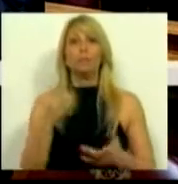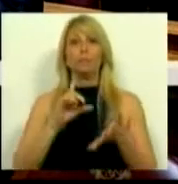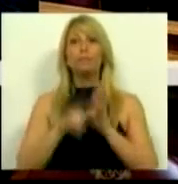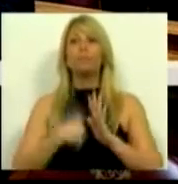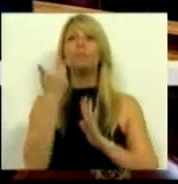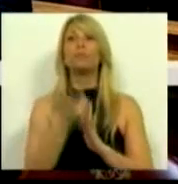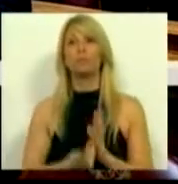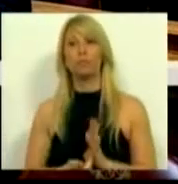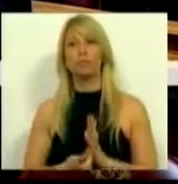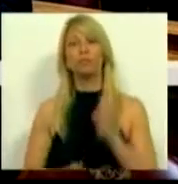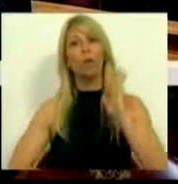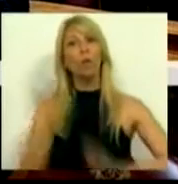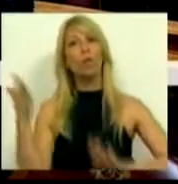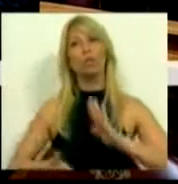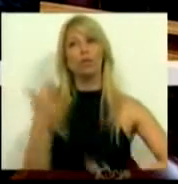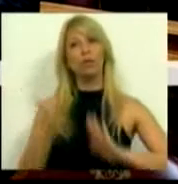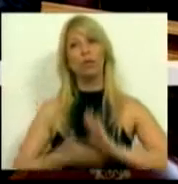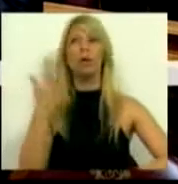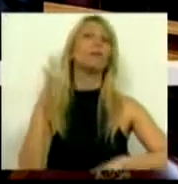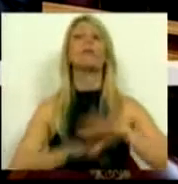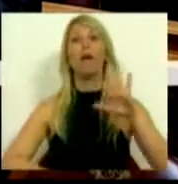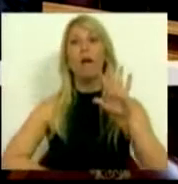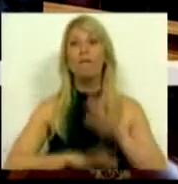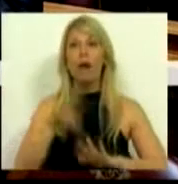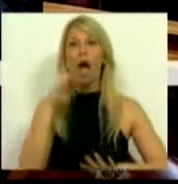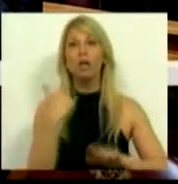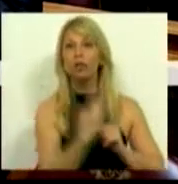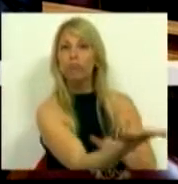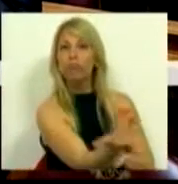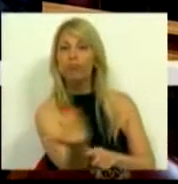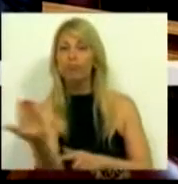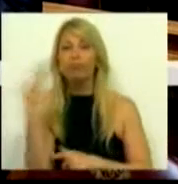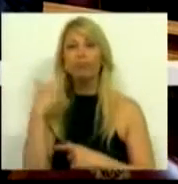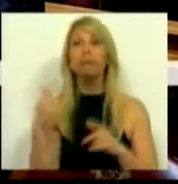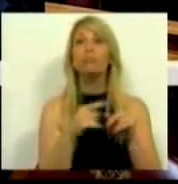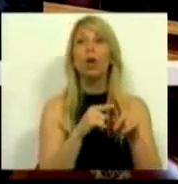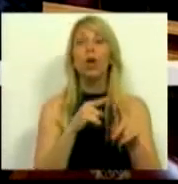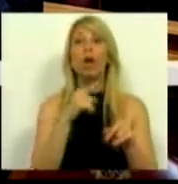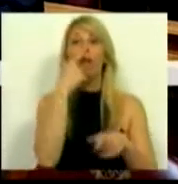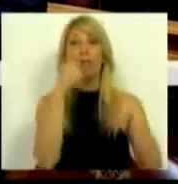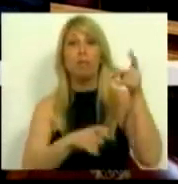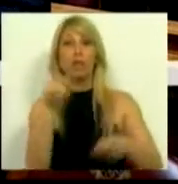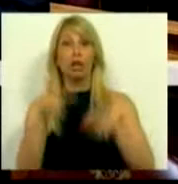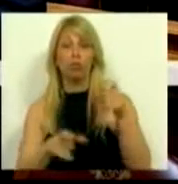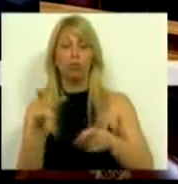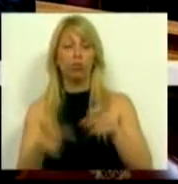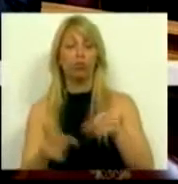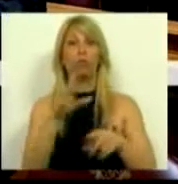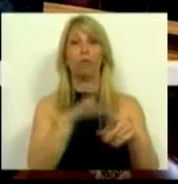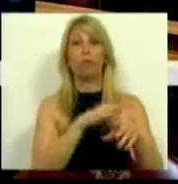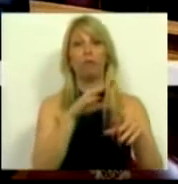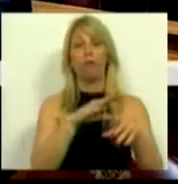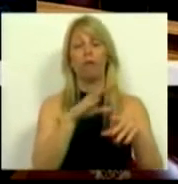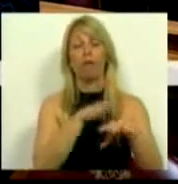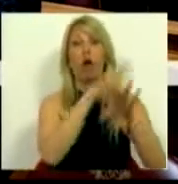resolução é que é urgente que se faça a referenciação dos utentes do Conselho de Alcobaça e Nazaré para o Hospital de Santo André